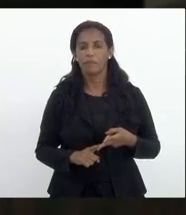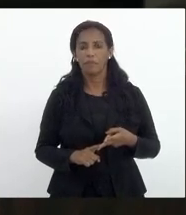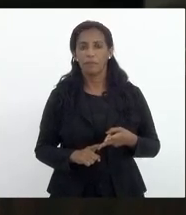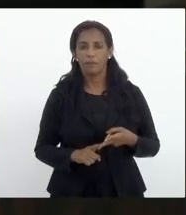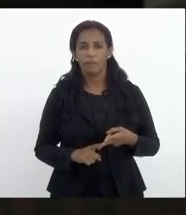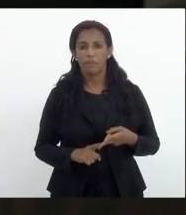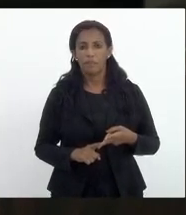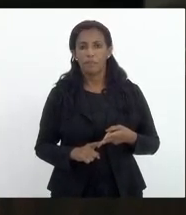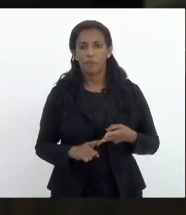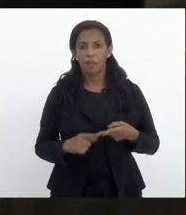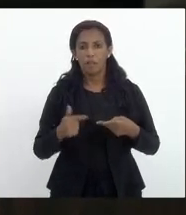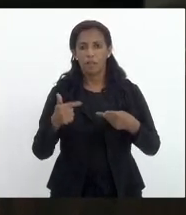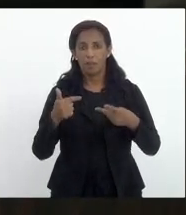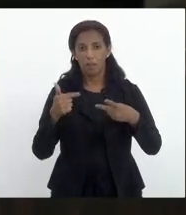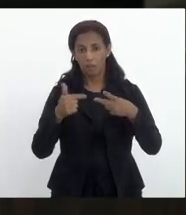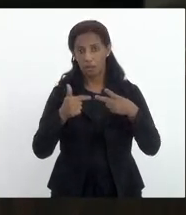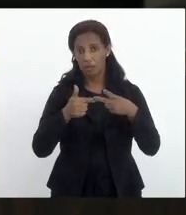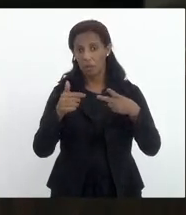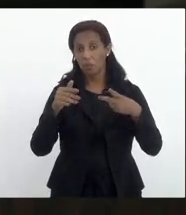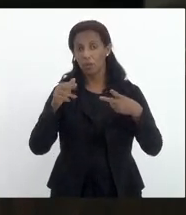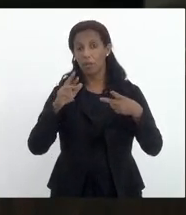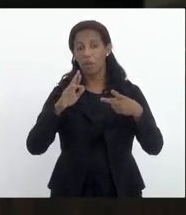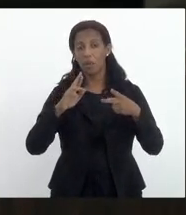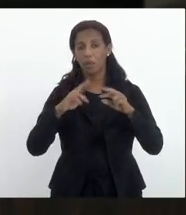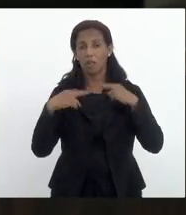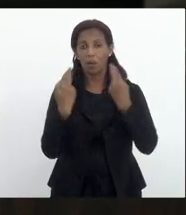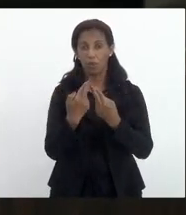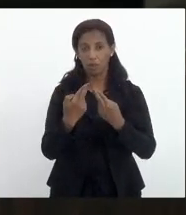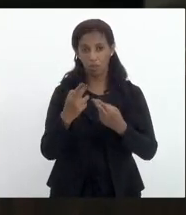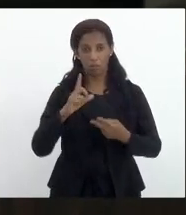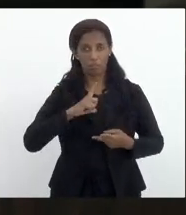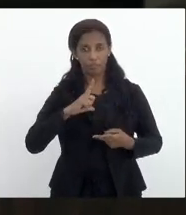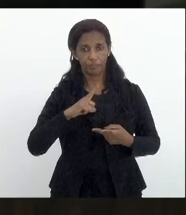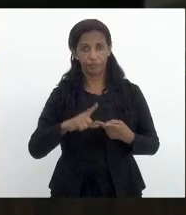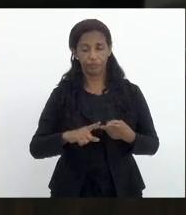E a segunda sessão, perdão, consta